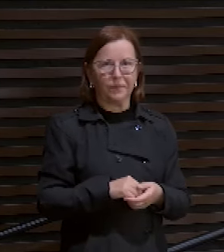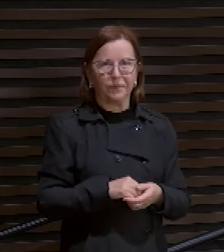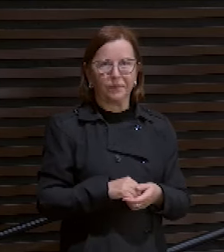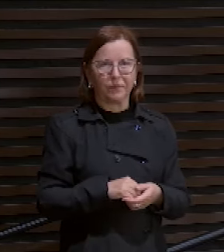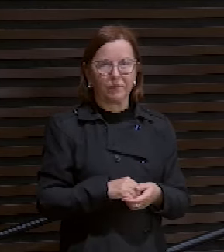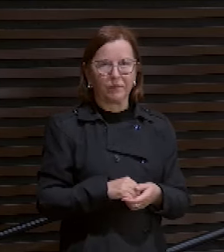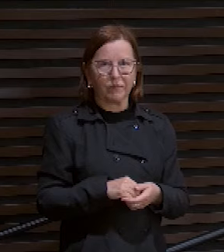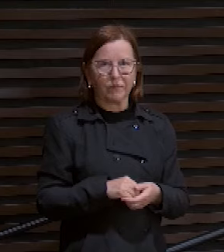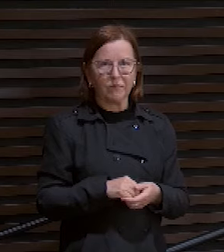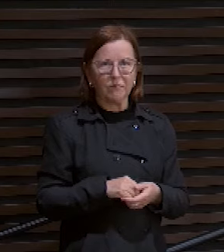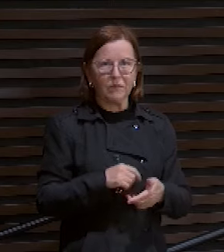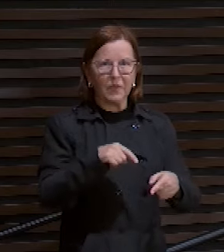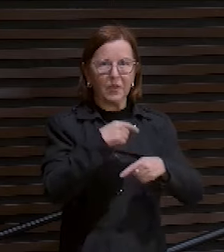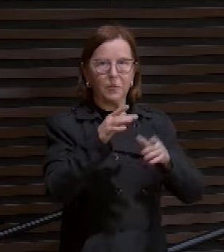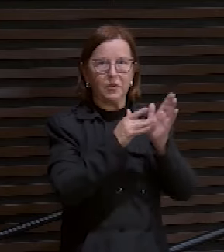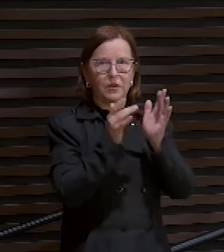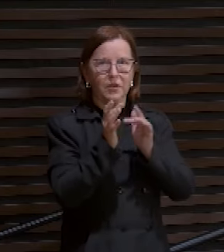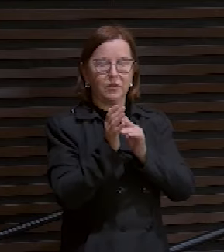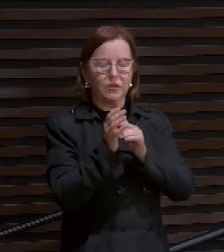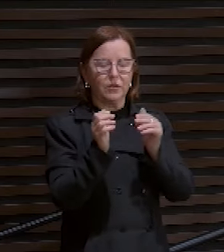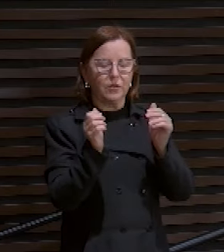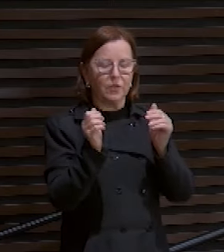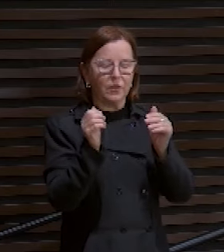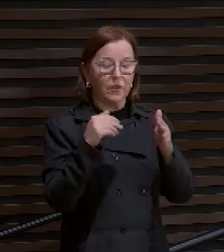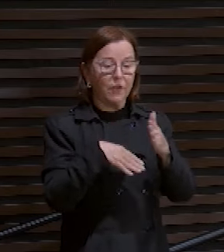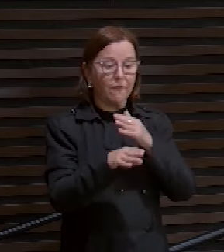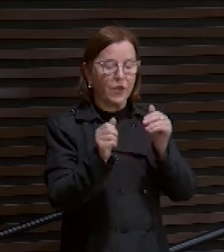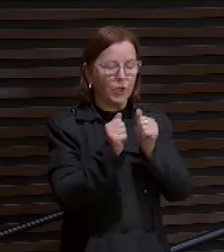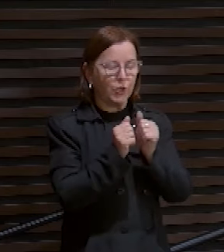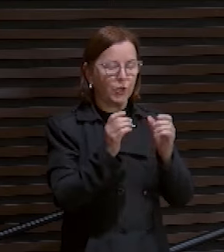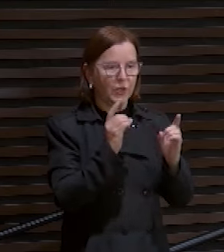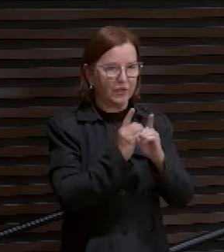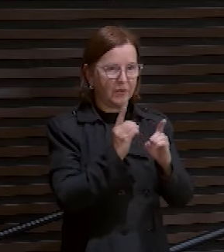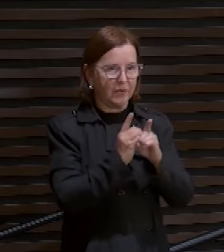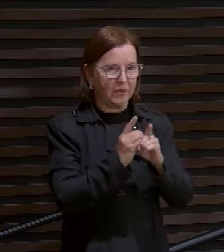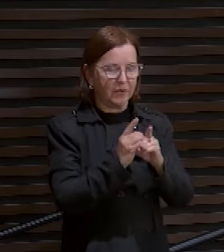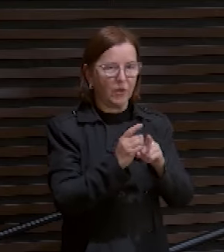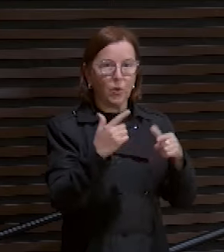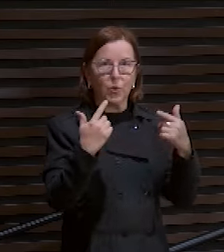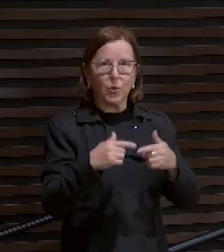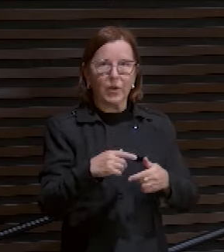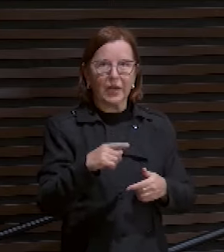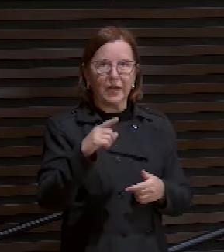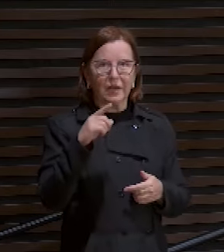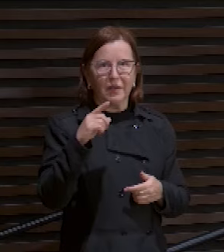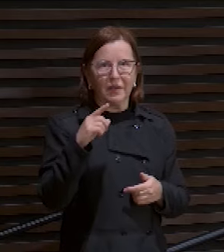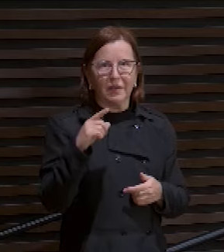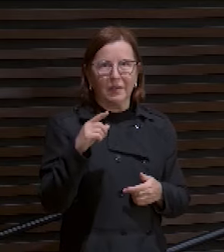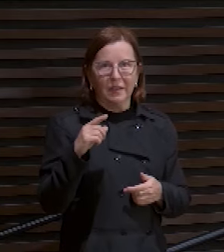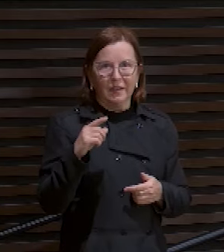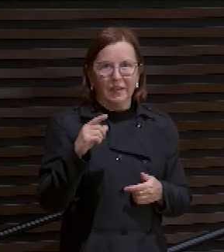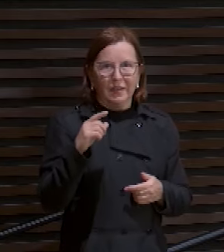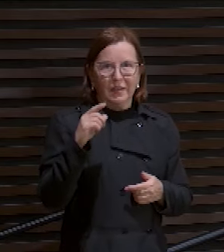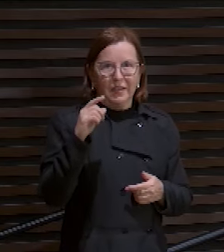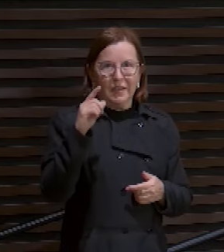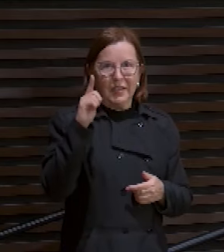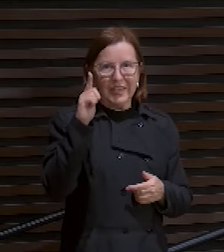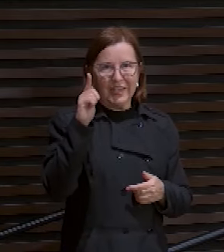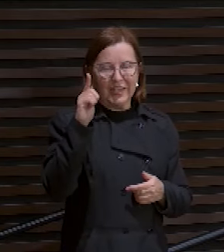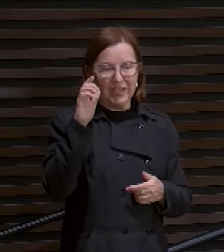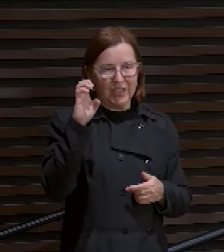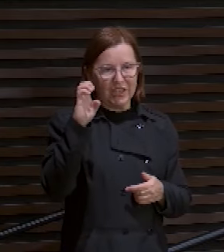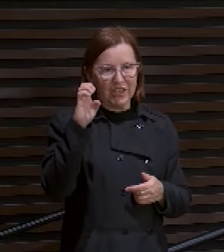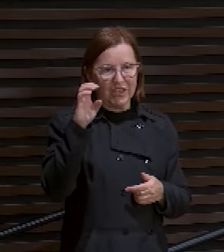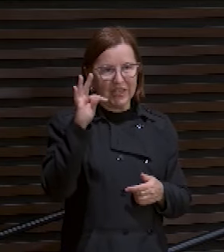Em seguida, foi Jesus com eles a um lugar chamado Getsemane. O significa Getsemane? Prensa de